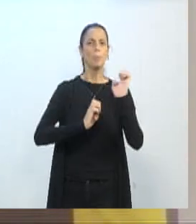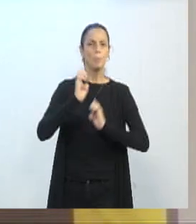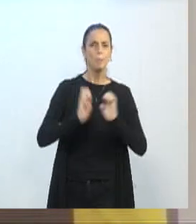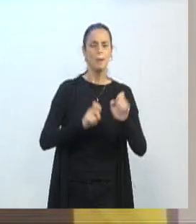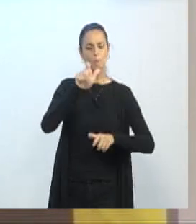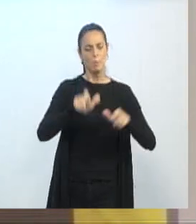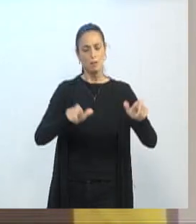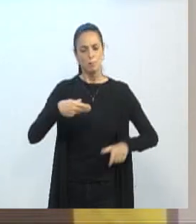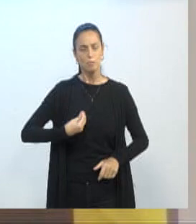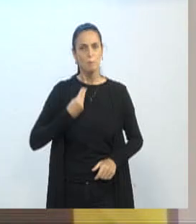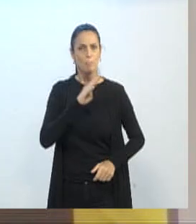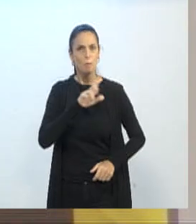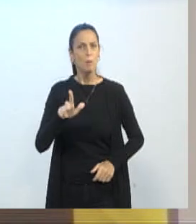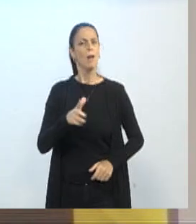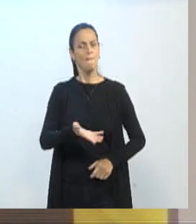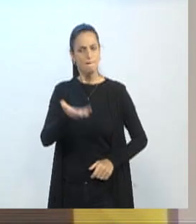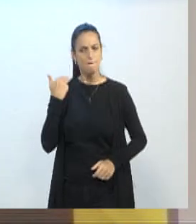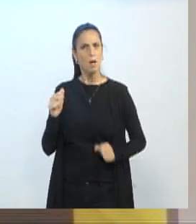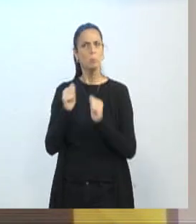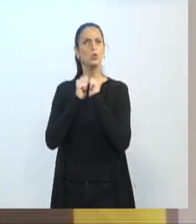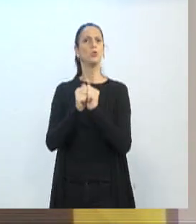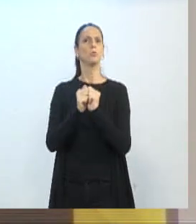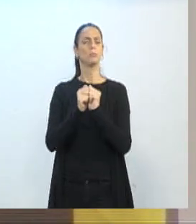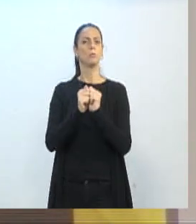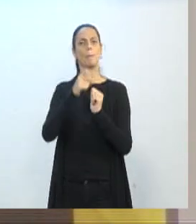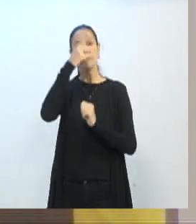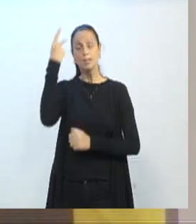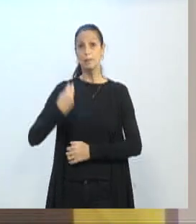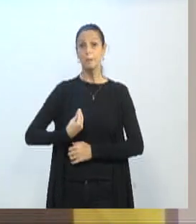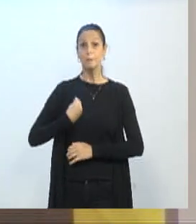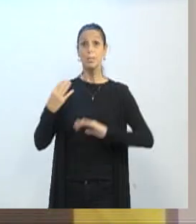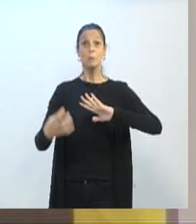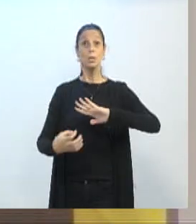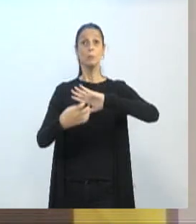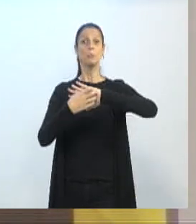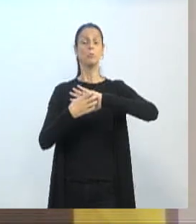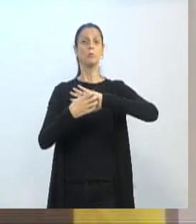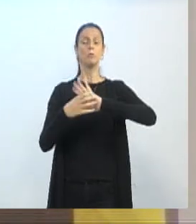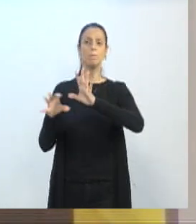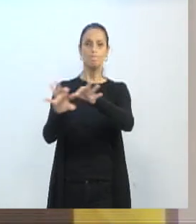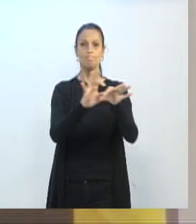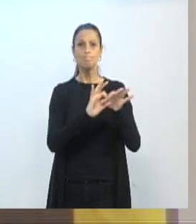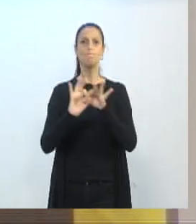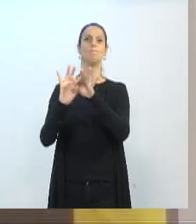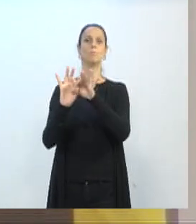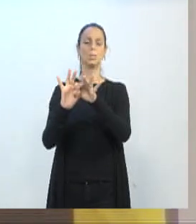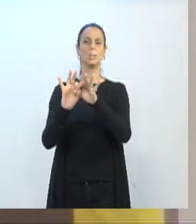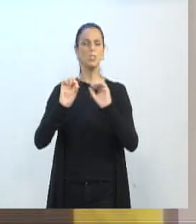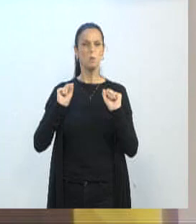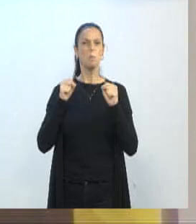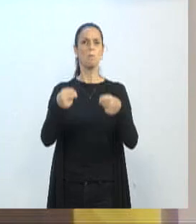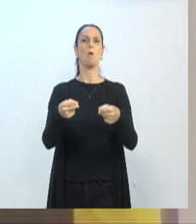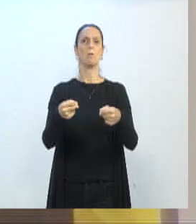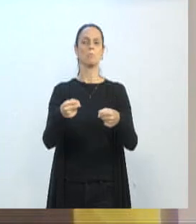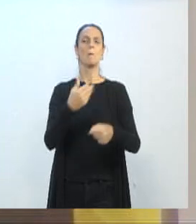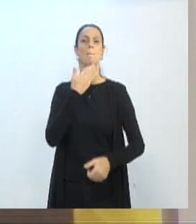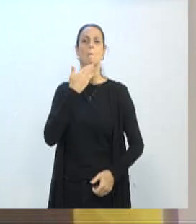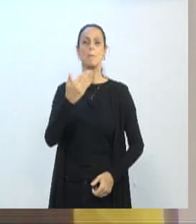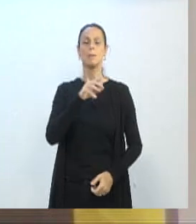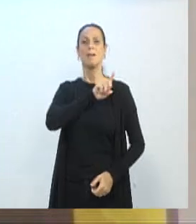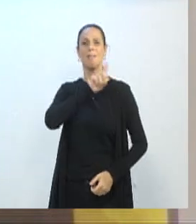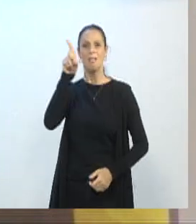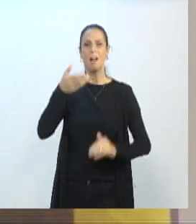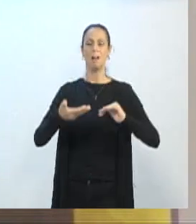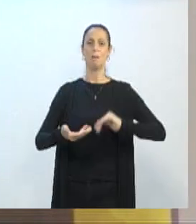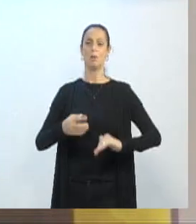blumenauenses, gente que vive no Vale do Itajaí, para unir em um pedido só, em